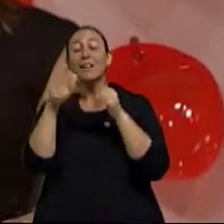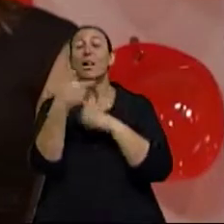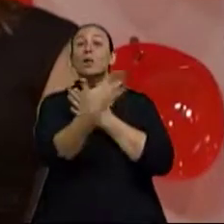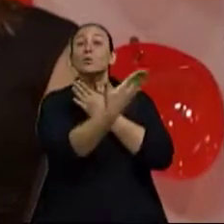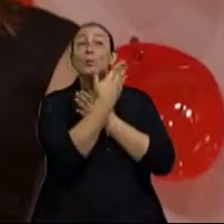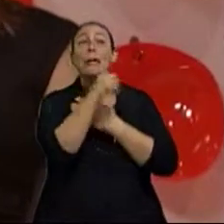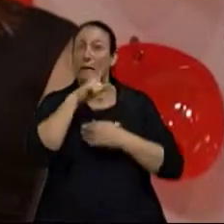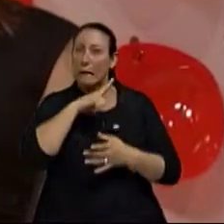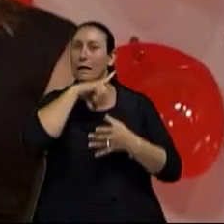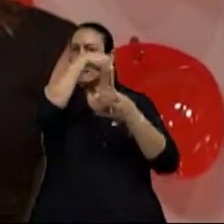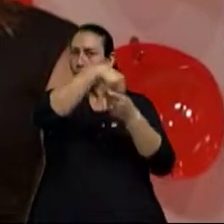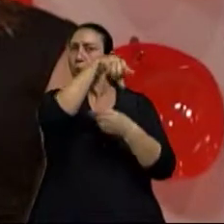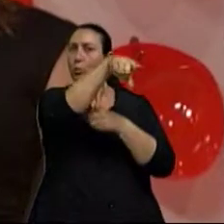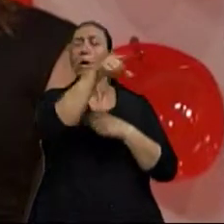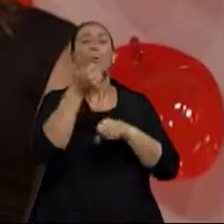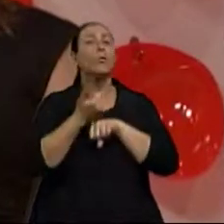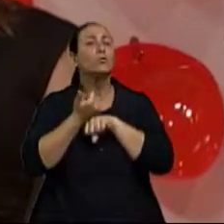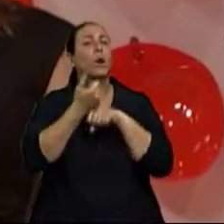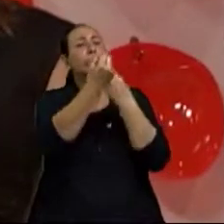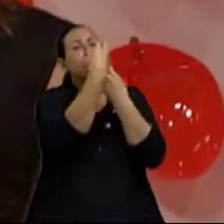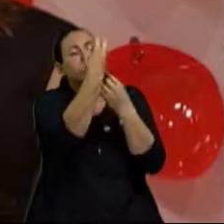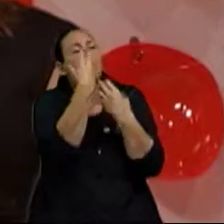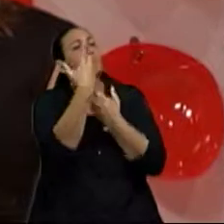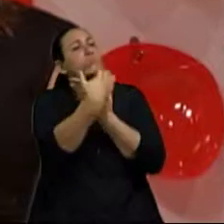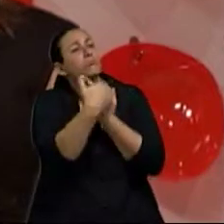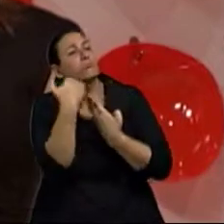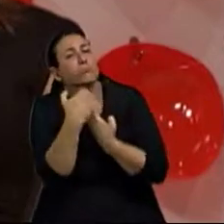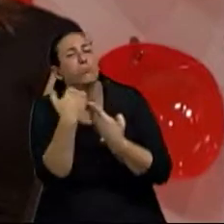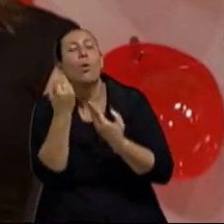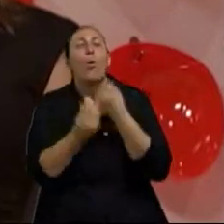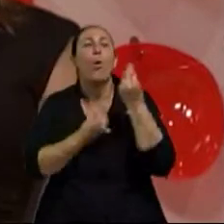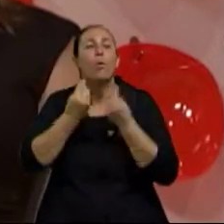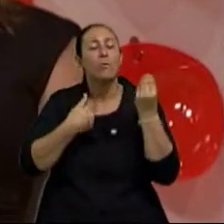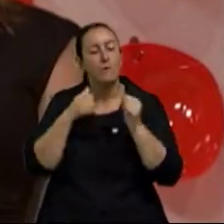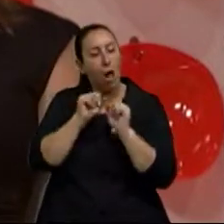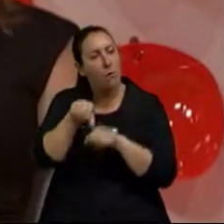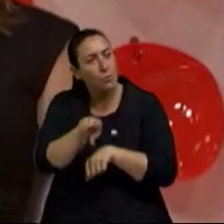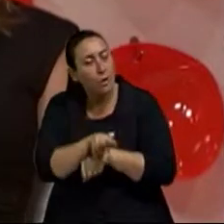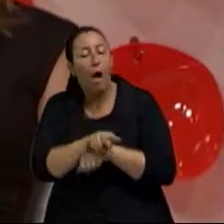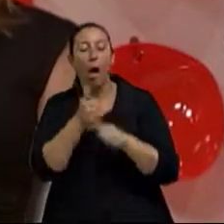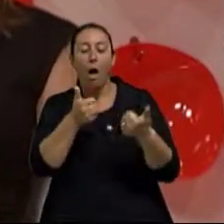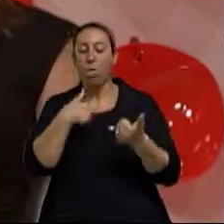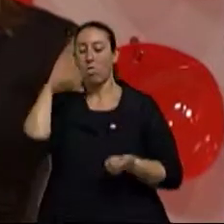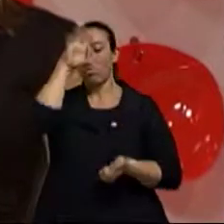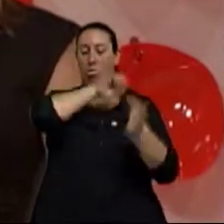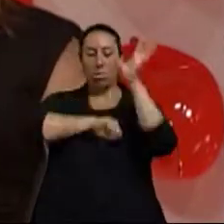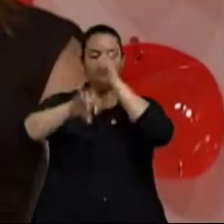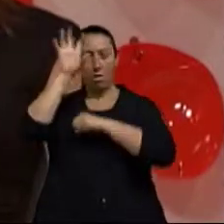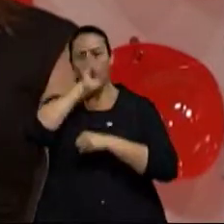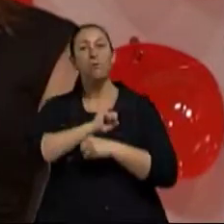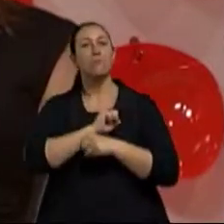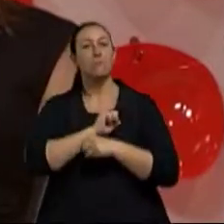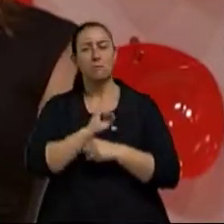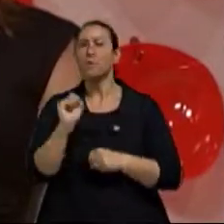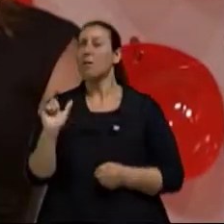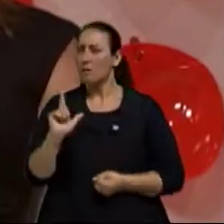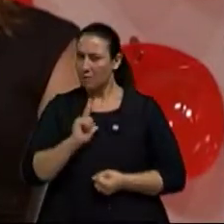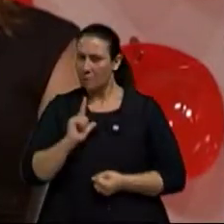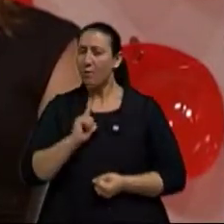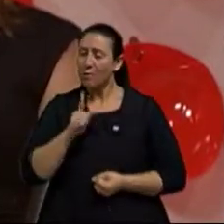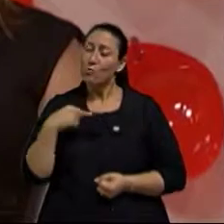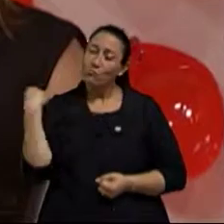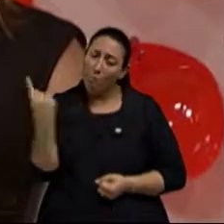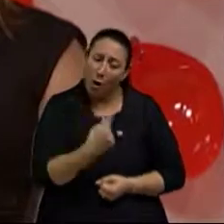orienta esse cuidador e auxilia nos cuidados do dia a dia. Então, acho que nós, enquanto profissionais de saúde, também precisamos